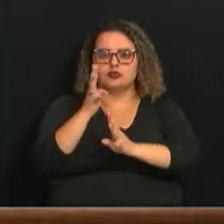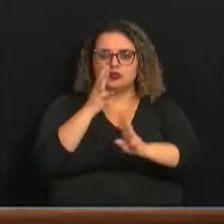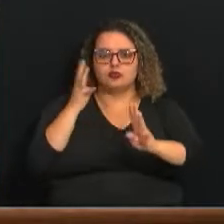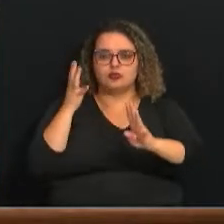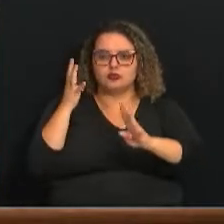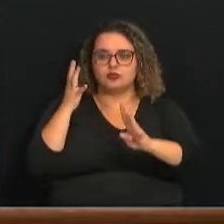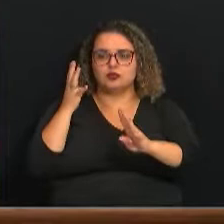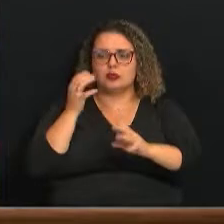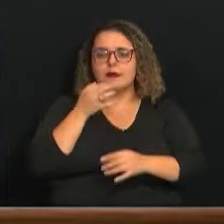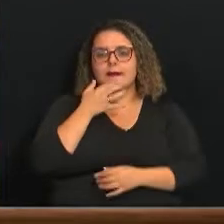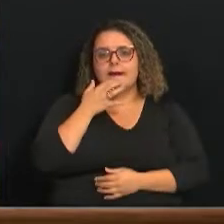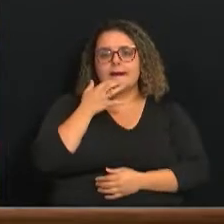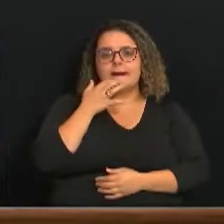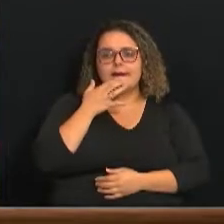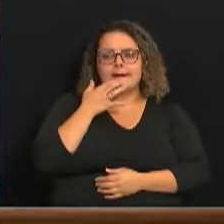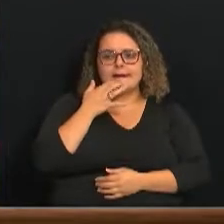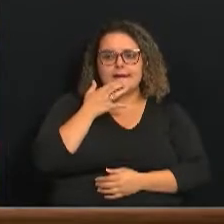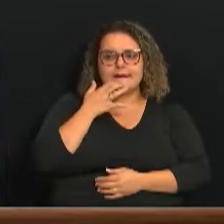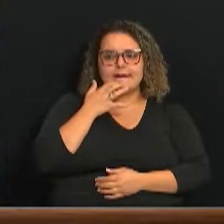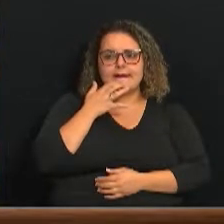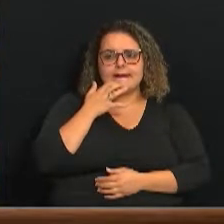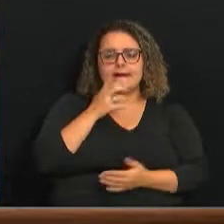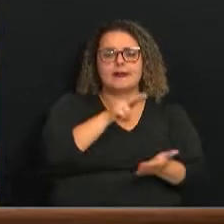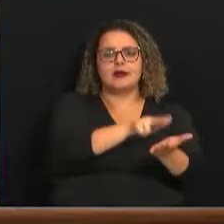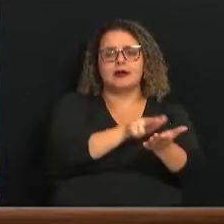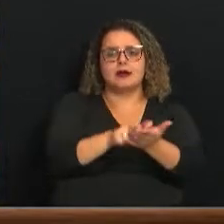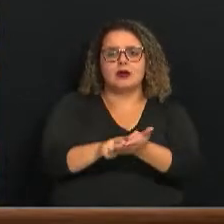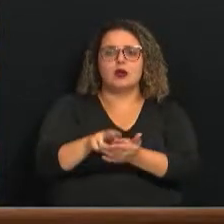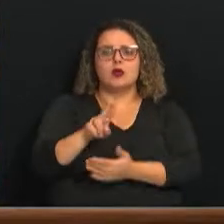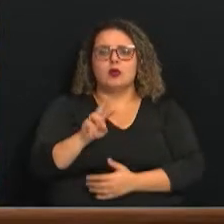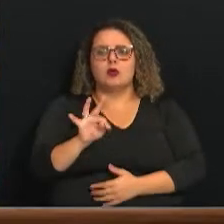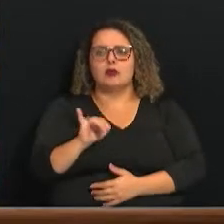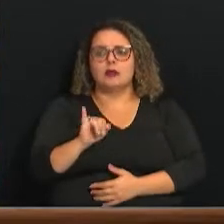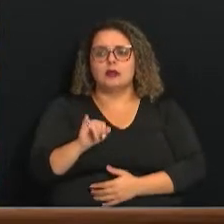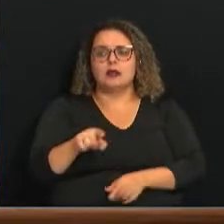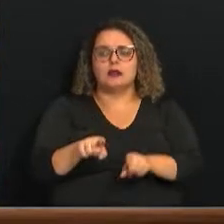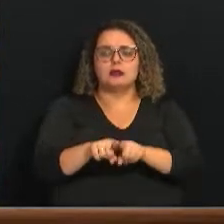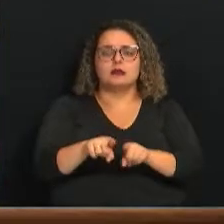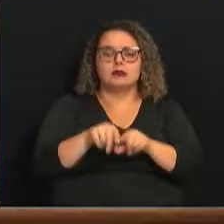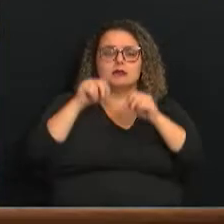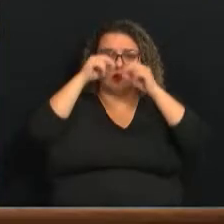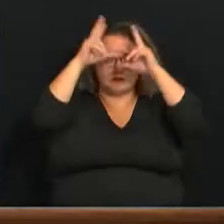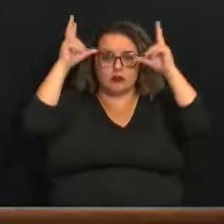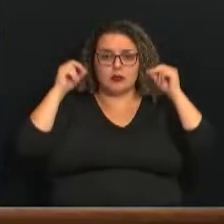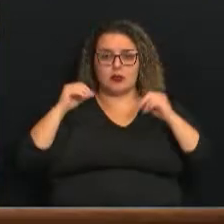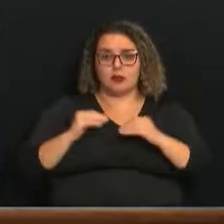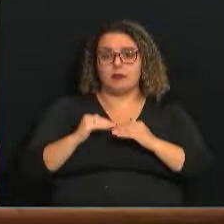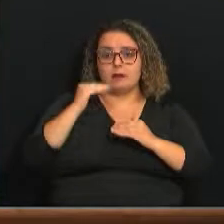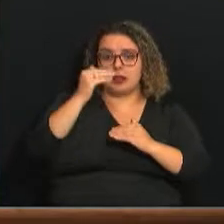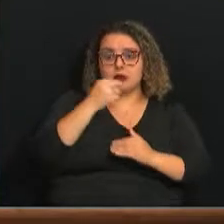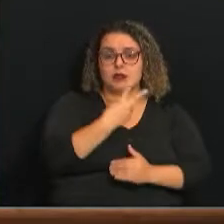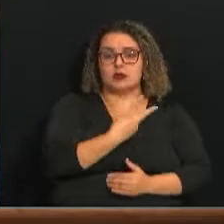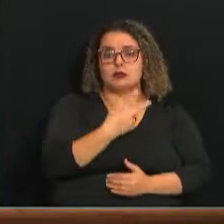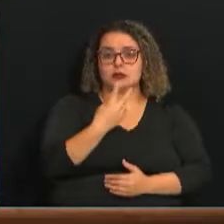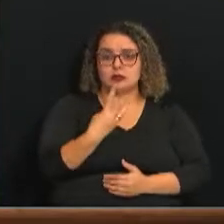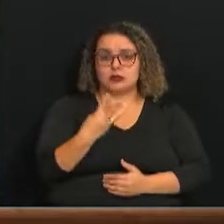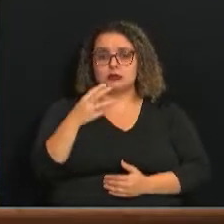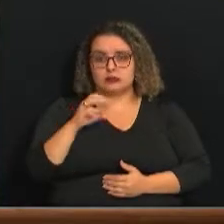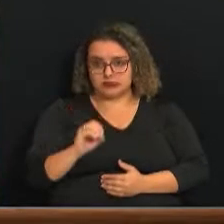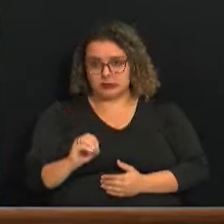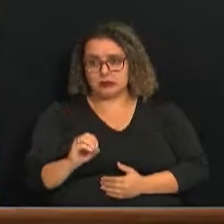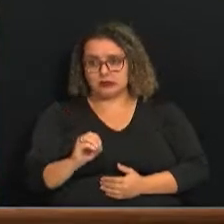para leitos de UTI, enfermaria maior que 230. para quem já